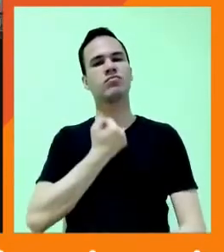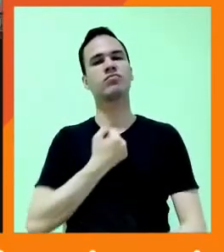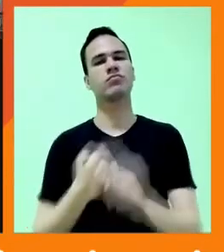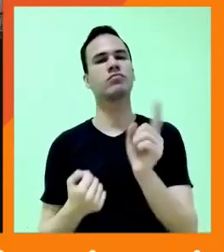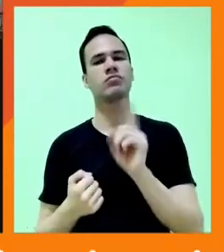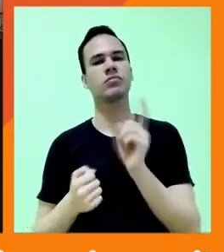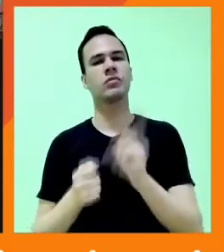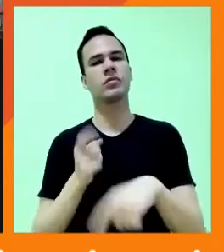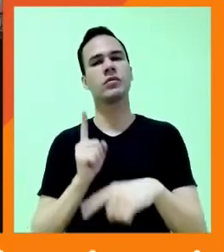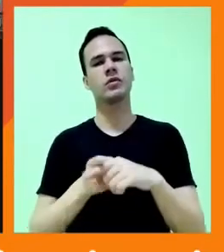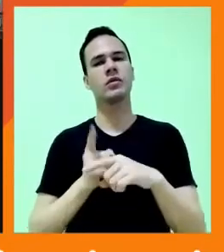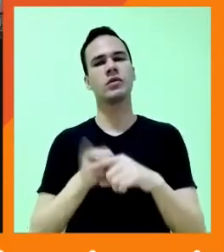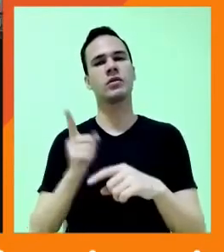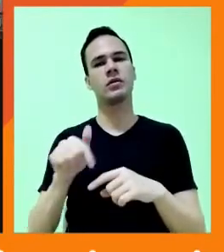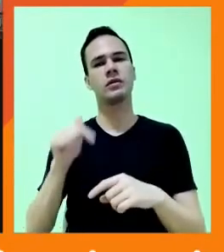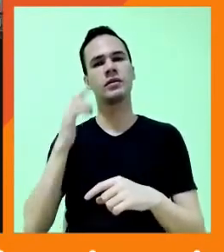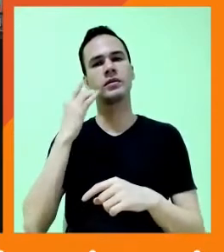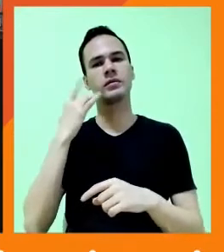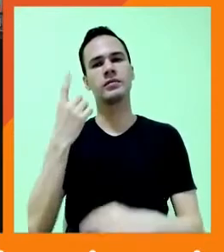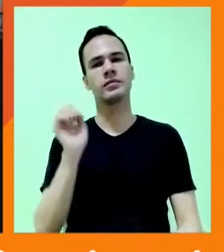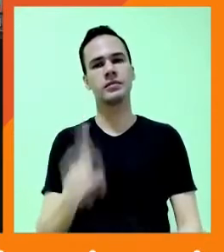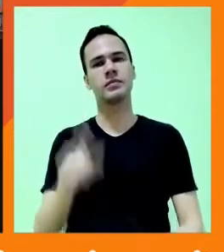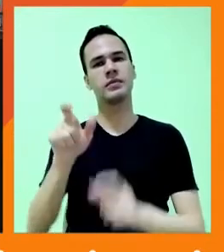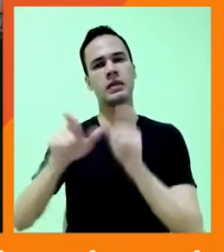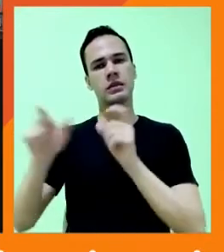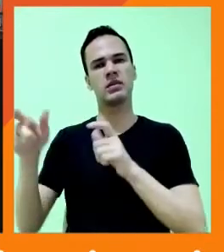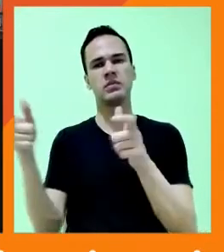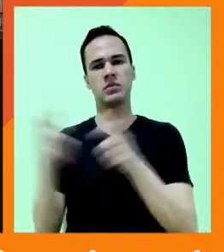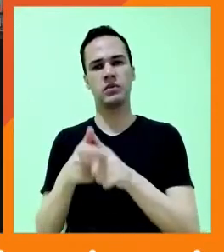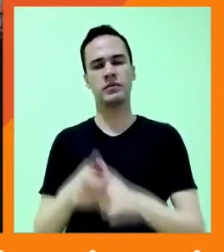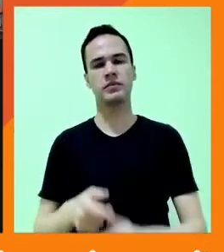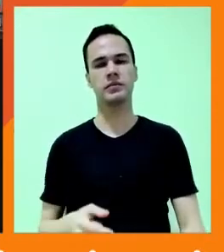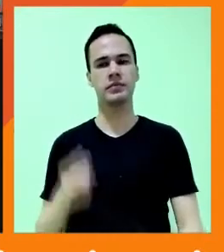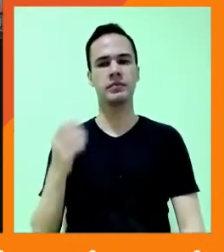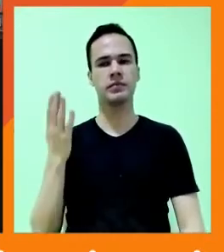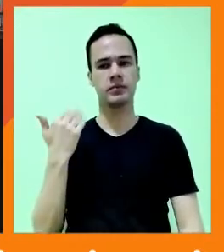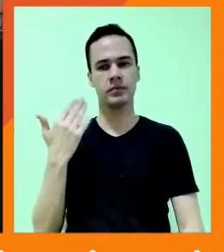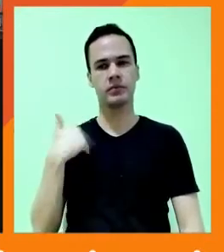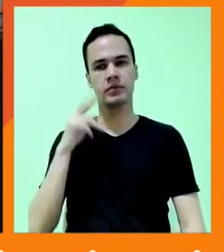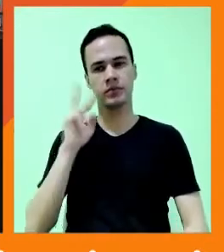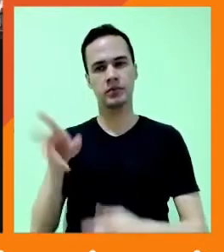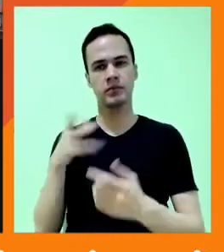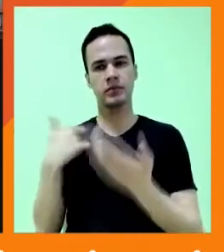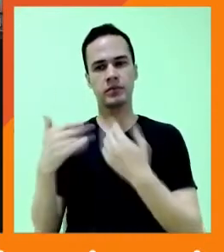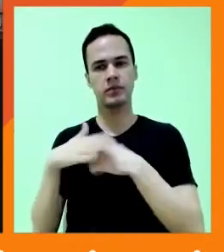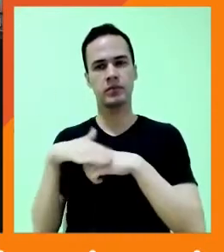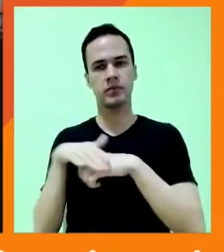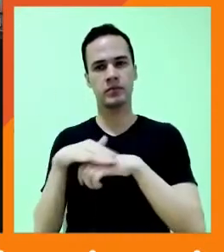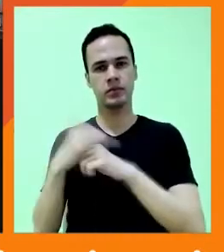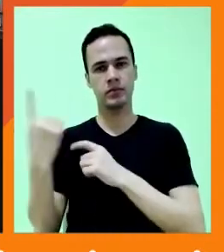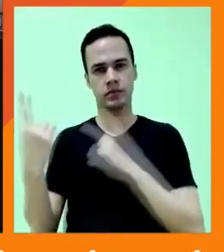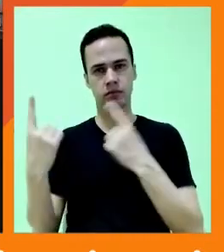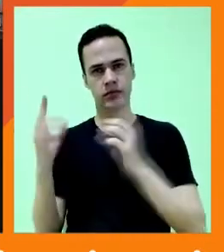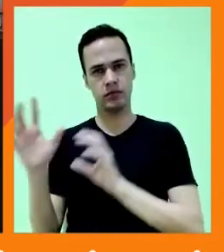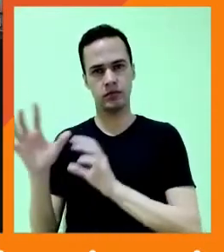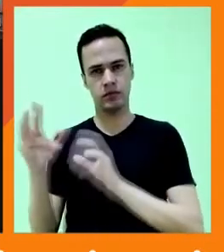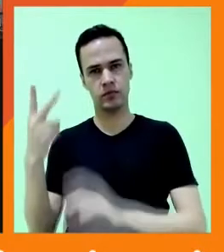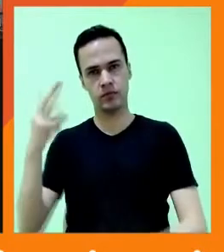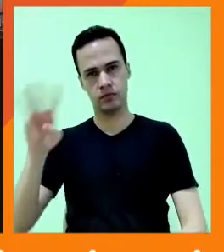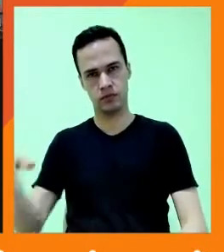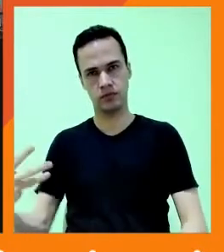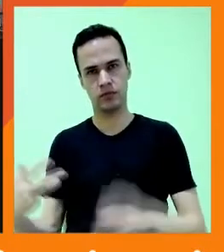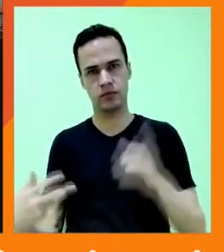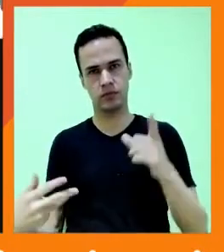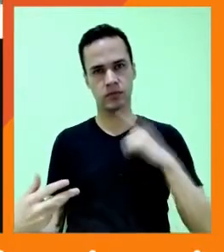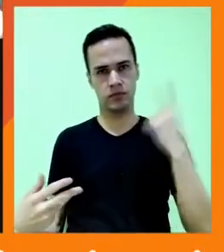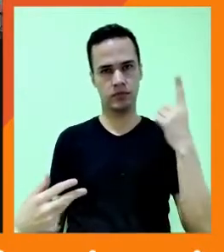quando a gente acha que mil pessoas é pouca gente. Teve um dia que eu vi uma conversa de dois influenciadores. Uma tinha dois milhões de seguidores e o outro tinha vinte.